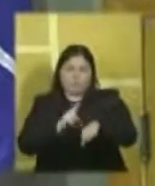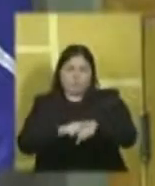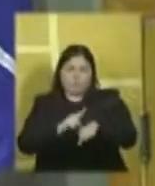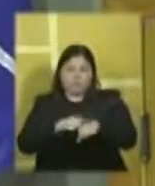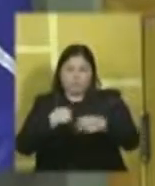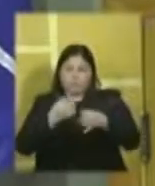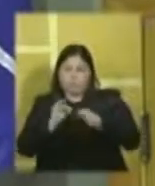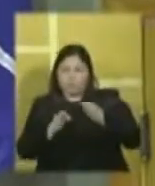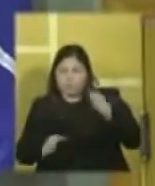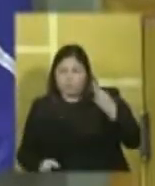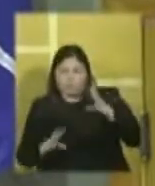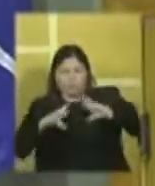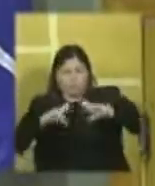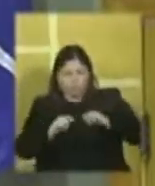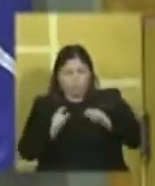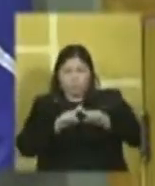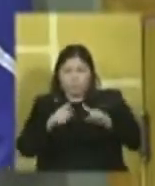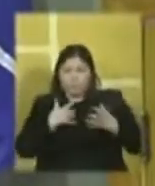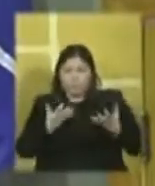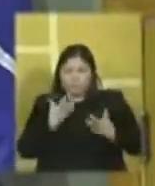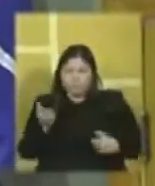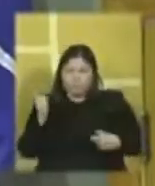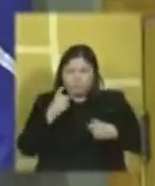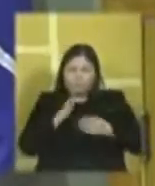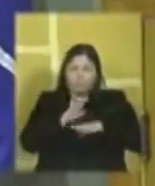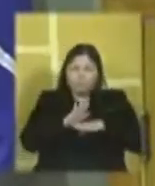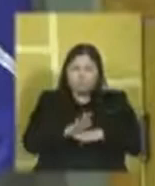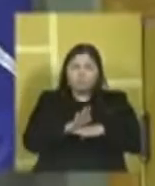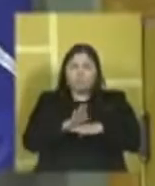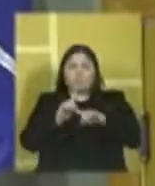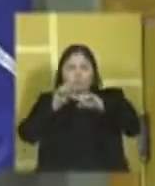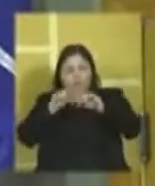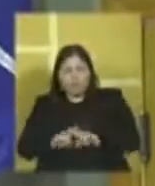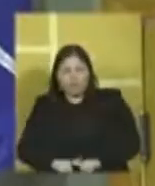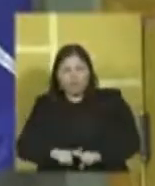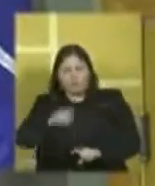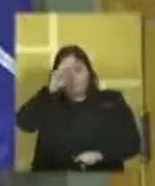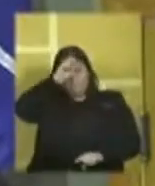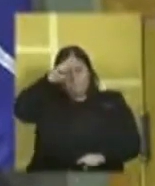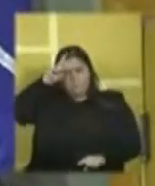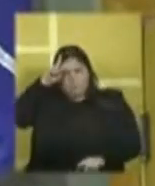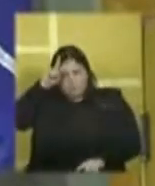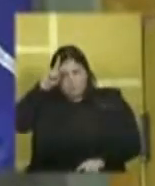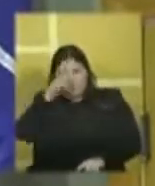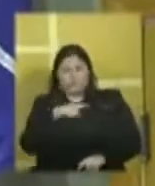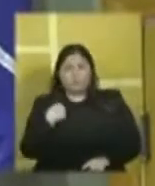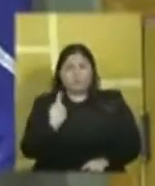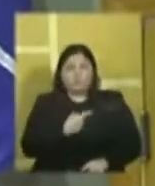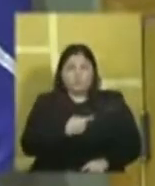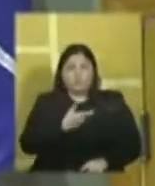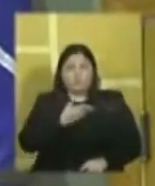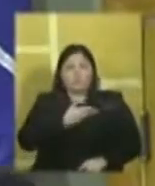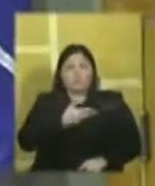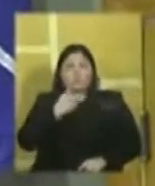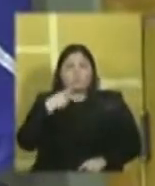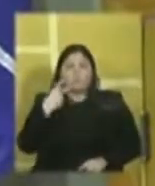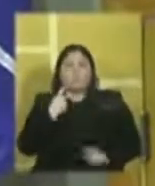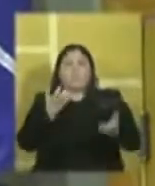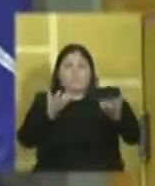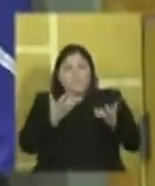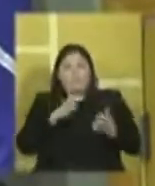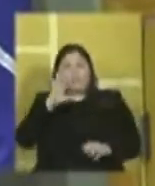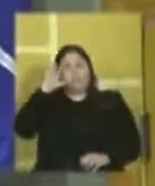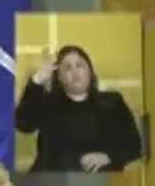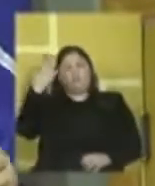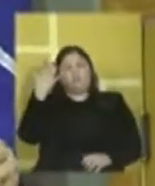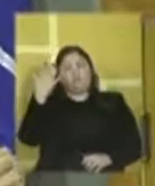discorrer de tudo que eu queria, mas quero ser parceiro da Caixa de Conselho Federal, da Prefeitura, dos novos colegas vereadores, que querem